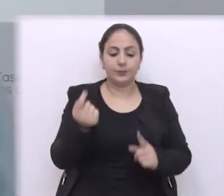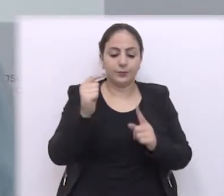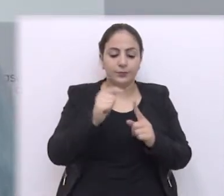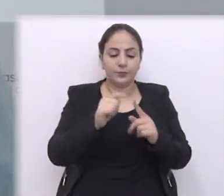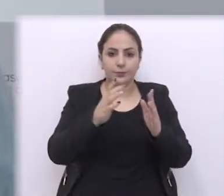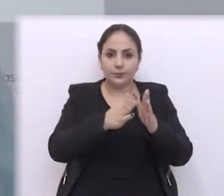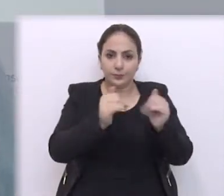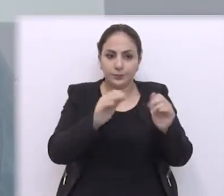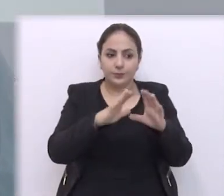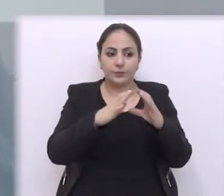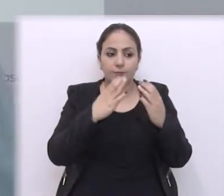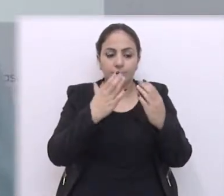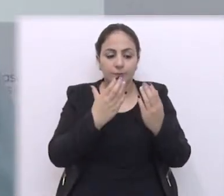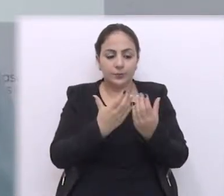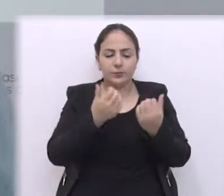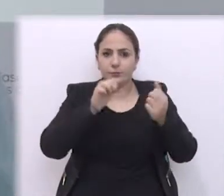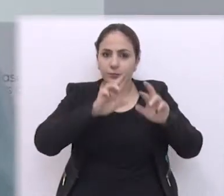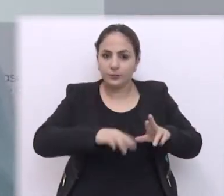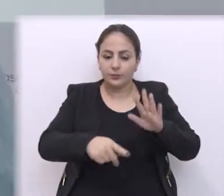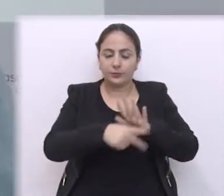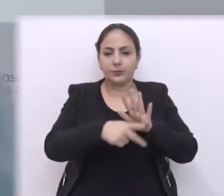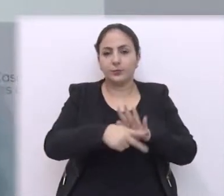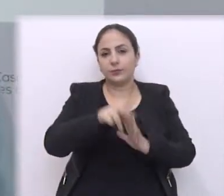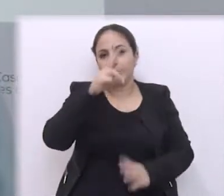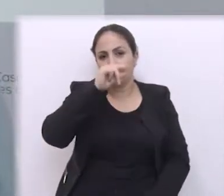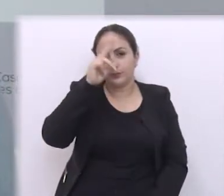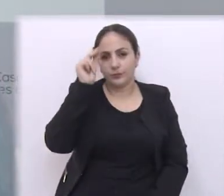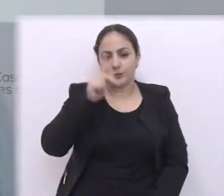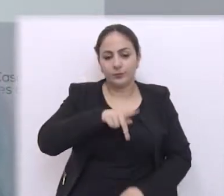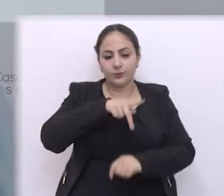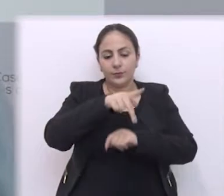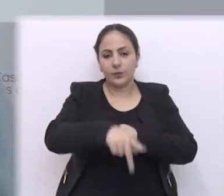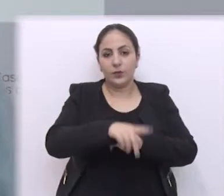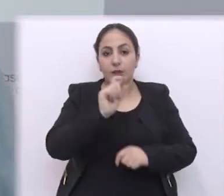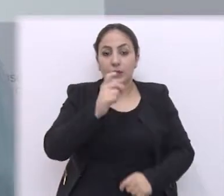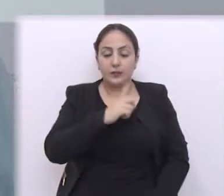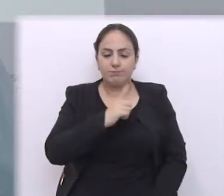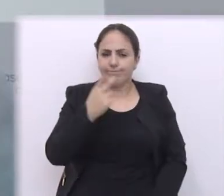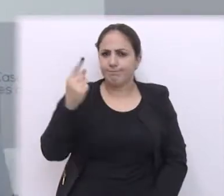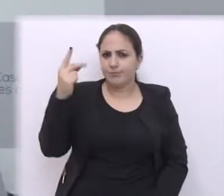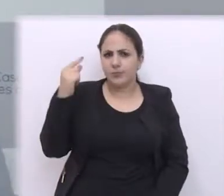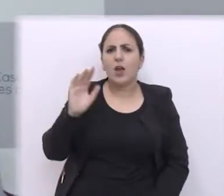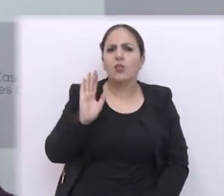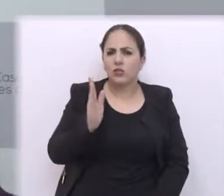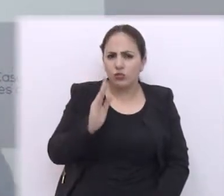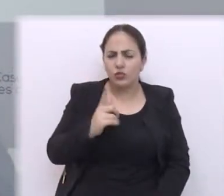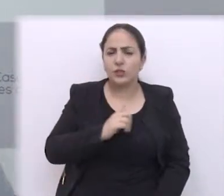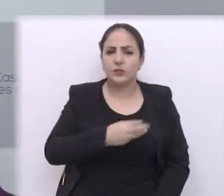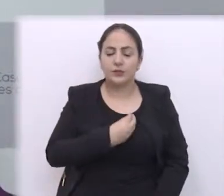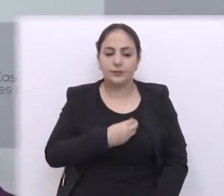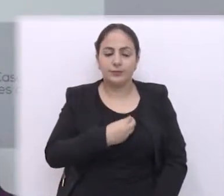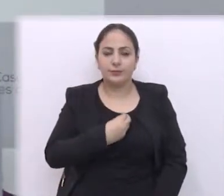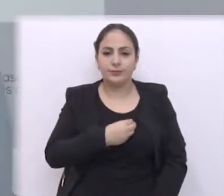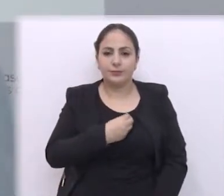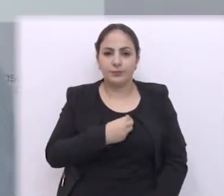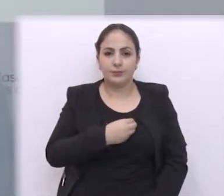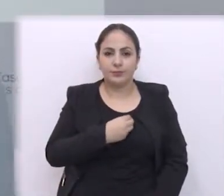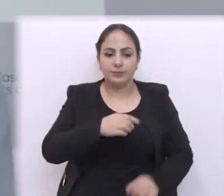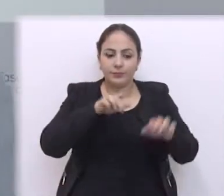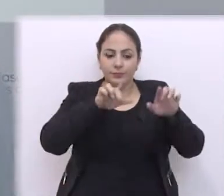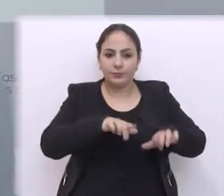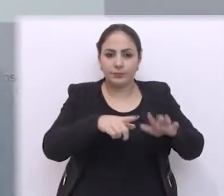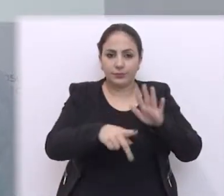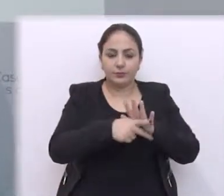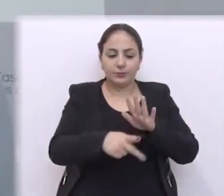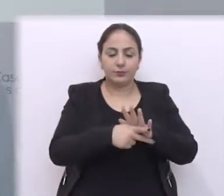em virtude da solicitação da comunidade. uma área do município de Passo Fundo que há um tempo atrás já existia uma pracinha